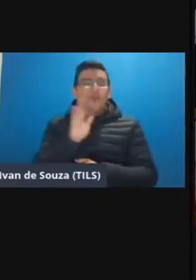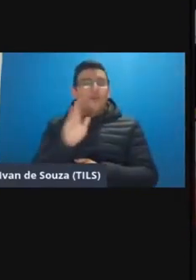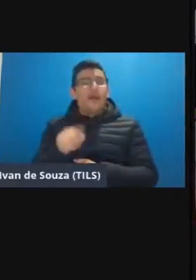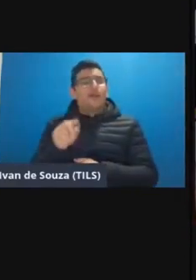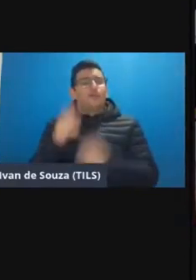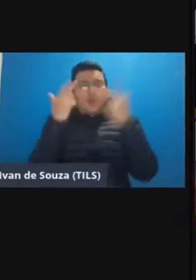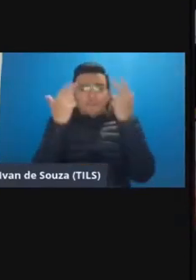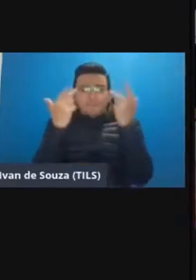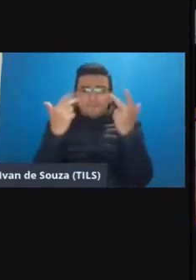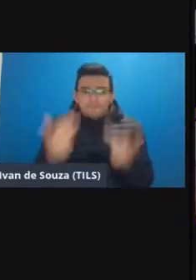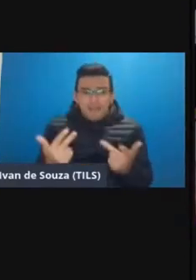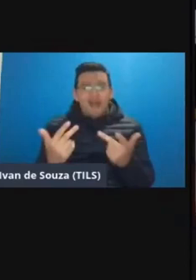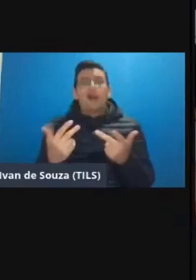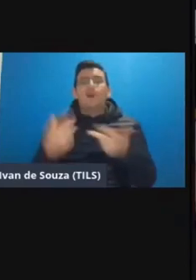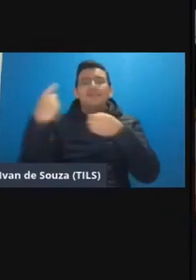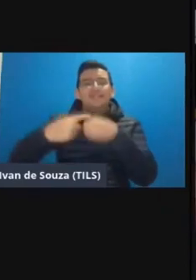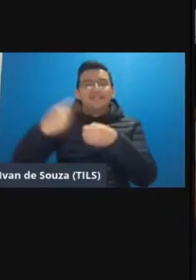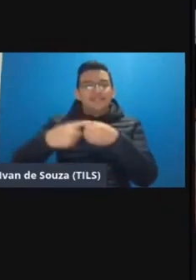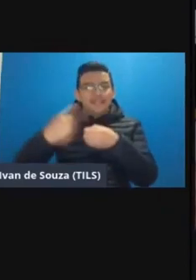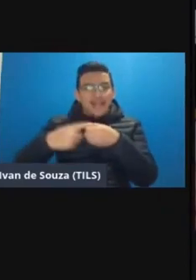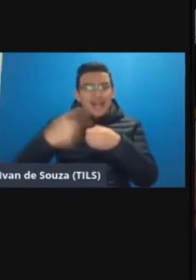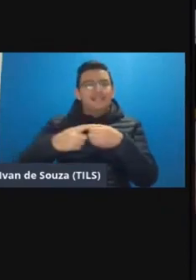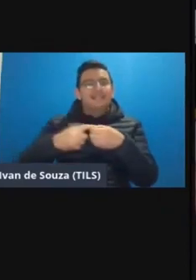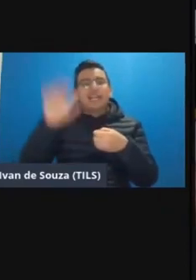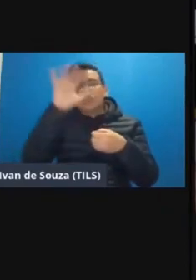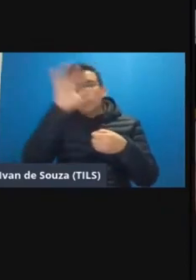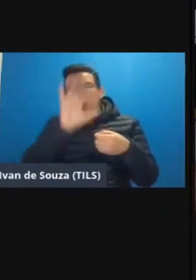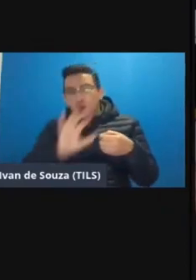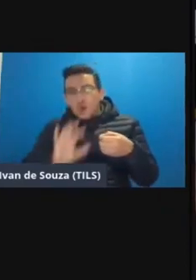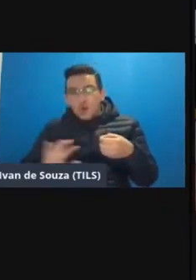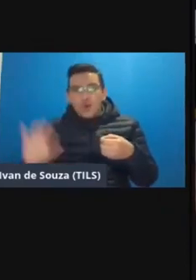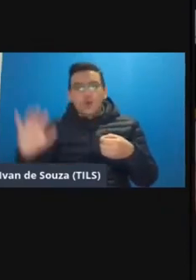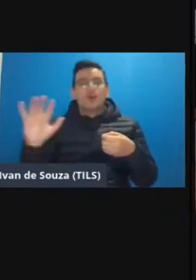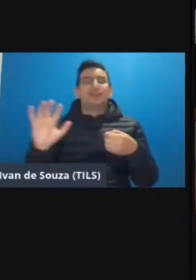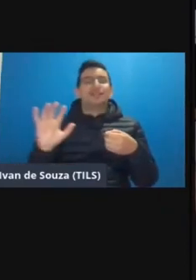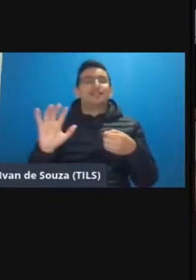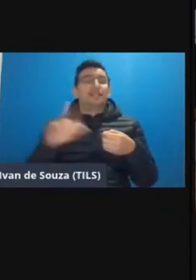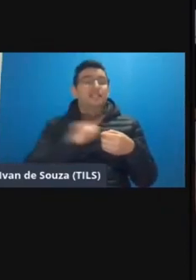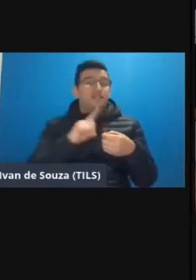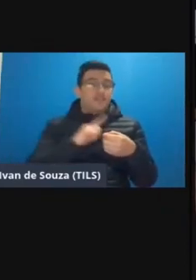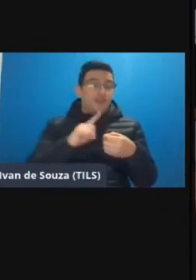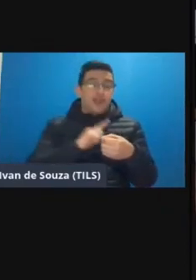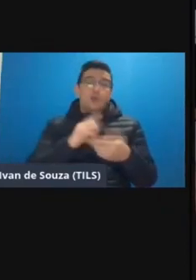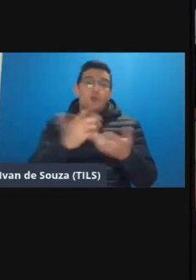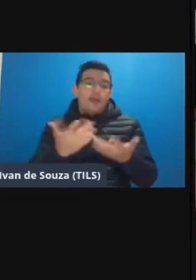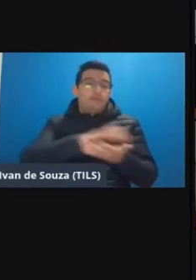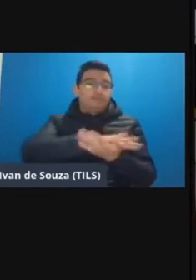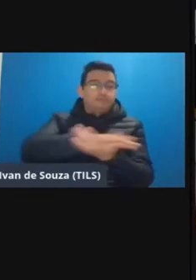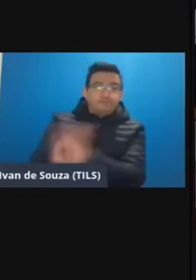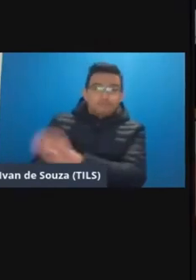usual é cidades regiões que foram atingidas por tragédias